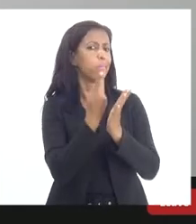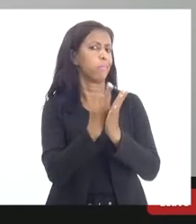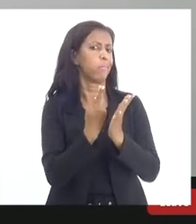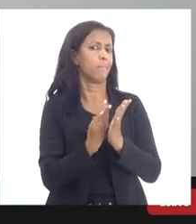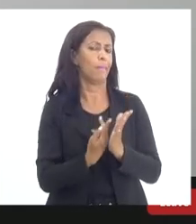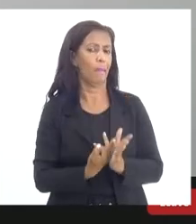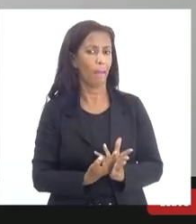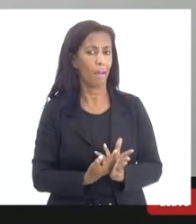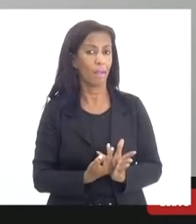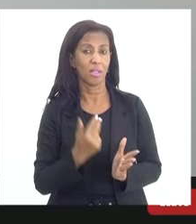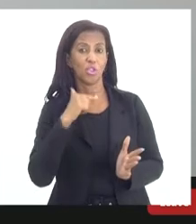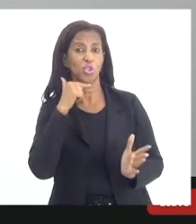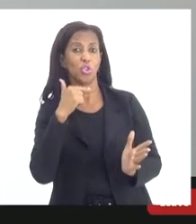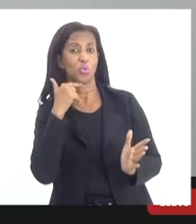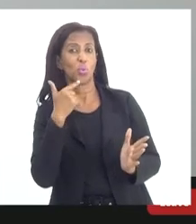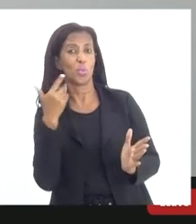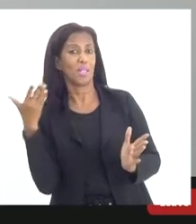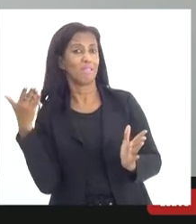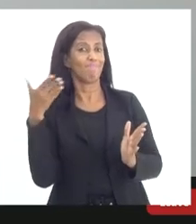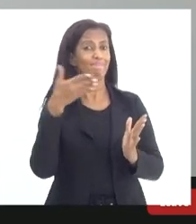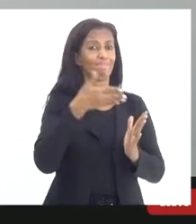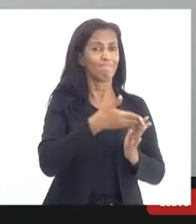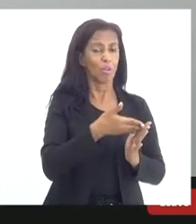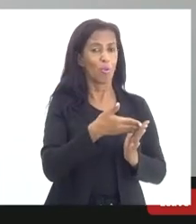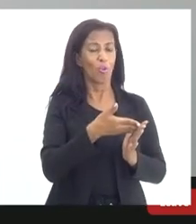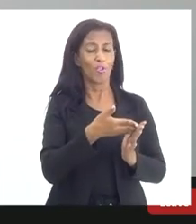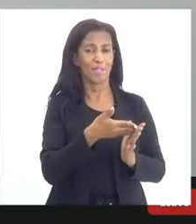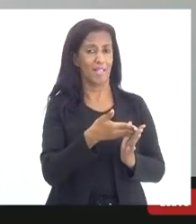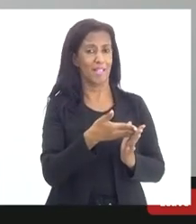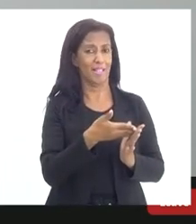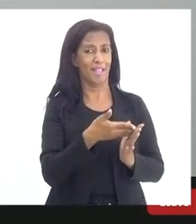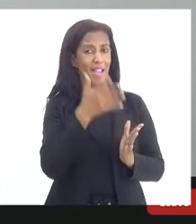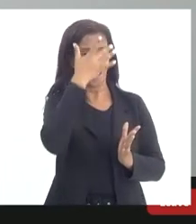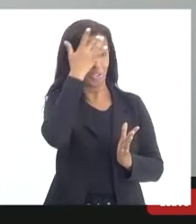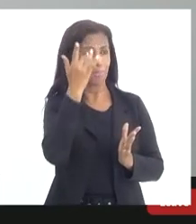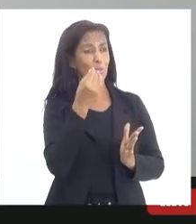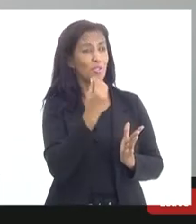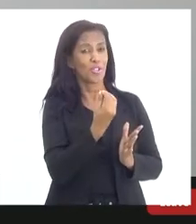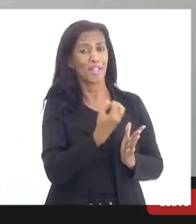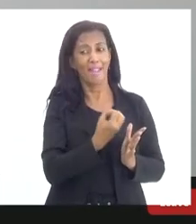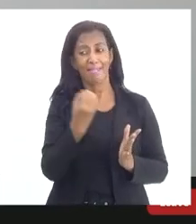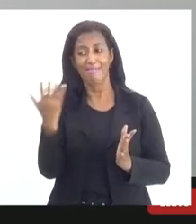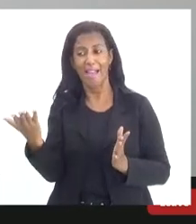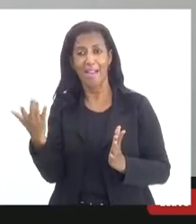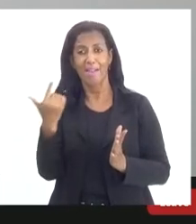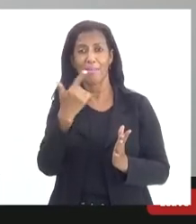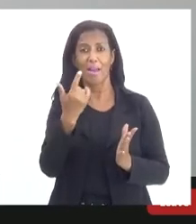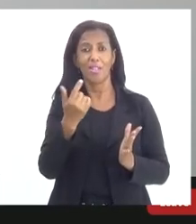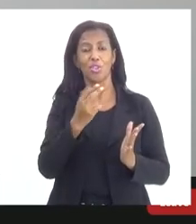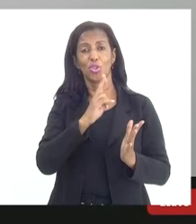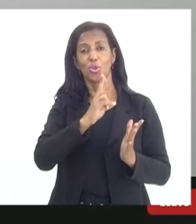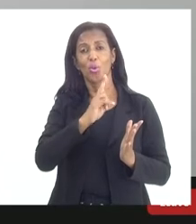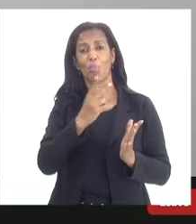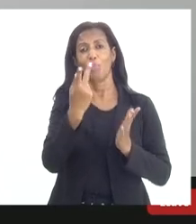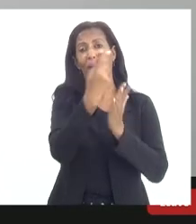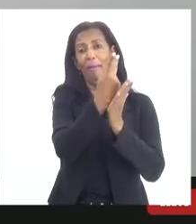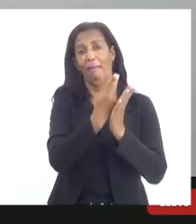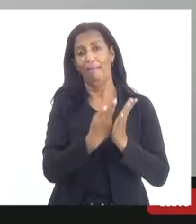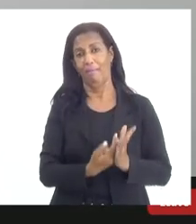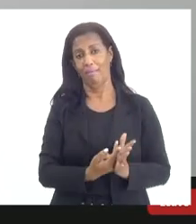e a gente não consegue alcançar não consegue ter acesso aos doadores e doadoras ali cadastrados e além da questão